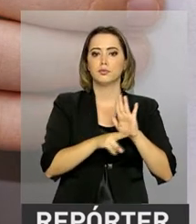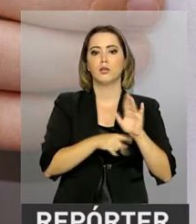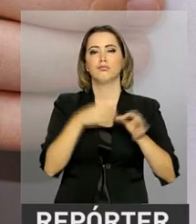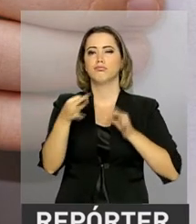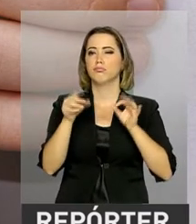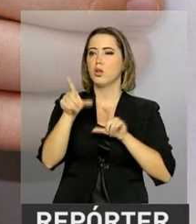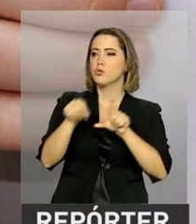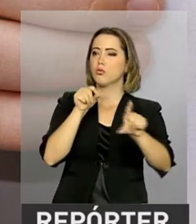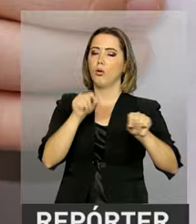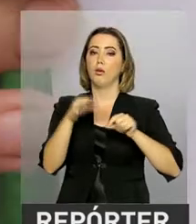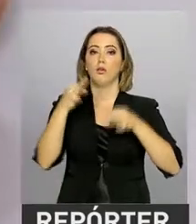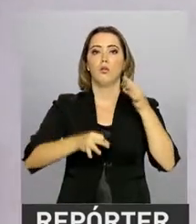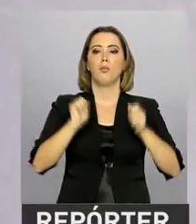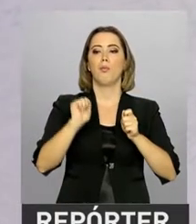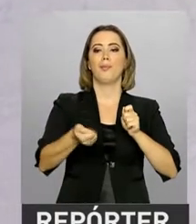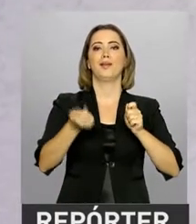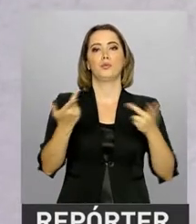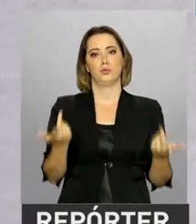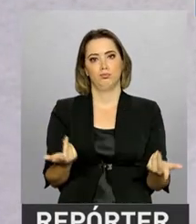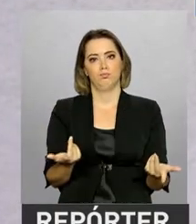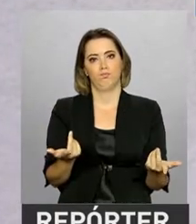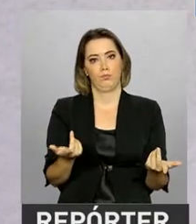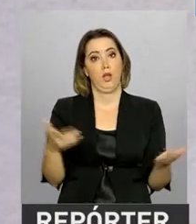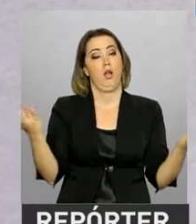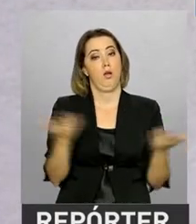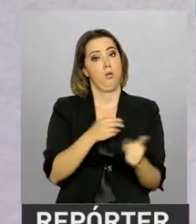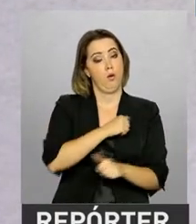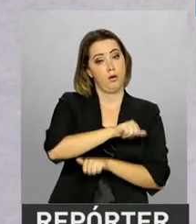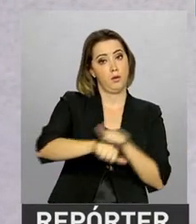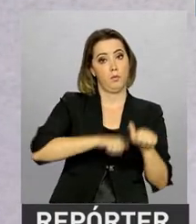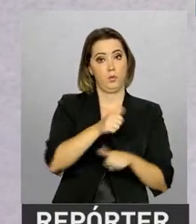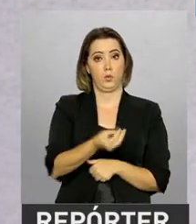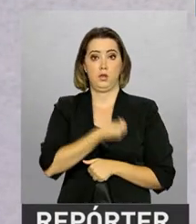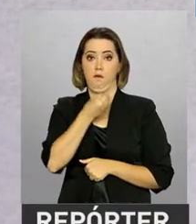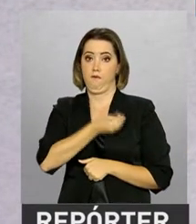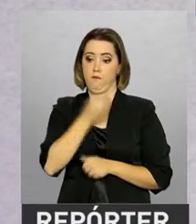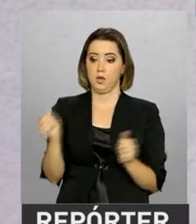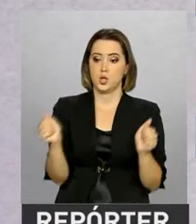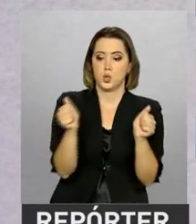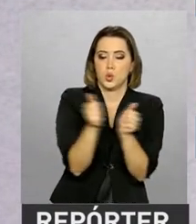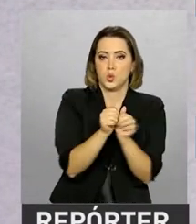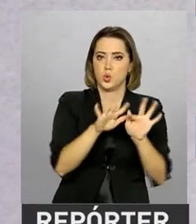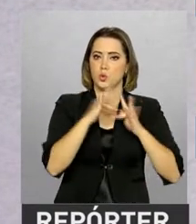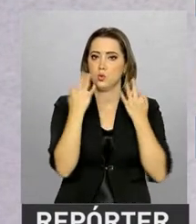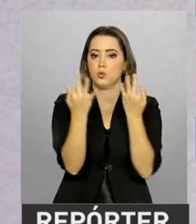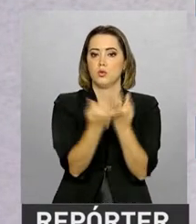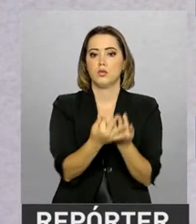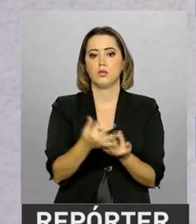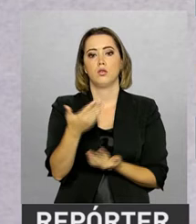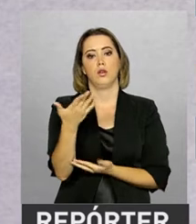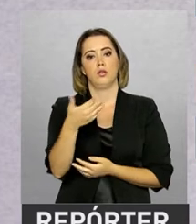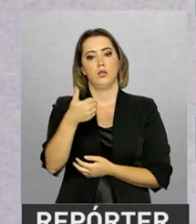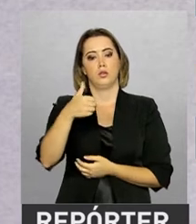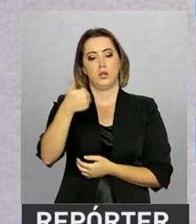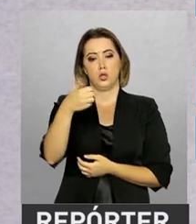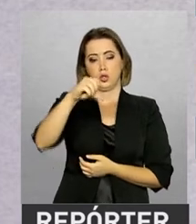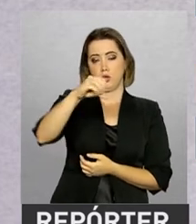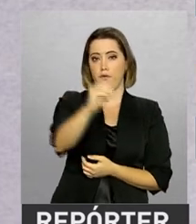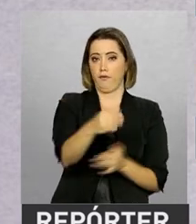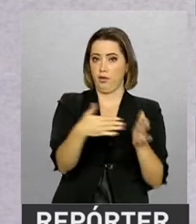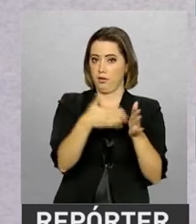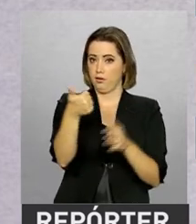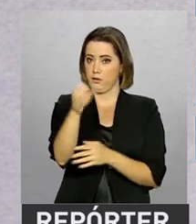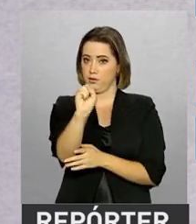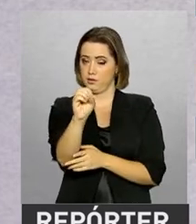pelo juiz. Com a mudança, o estágio de convivência será de 90 a 180 dias na adoção nacional e de